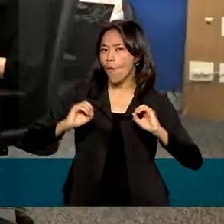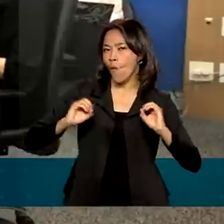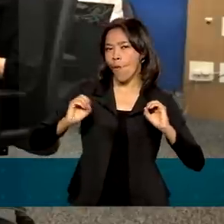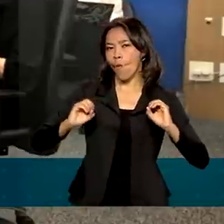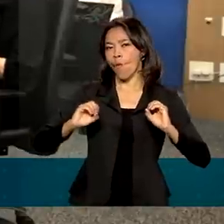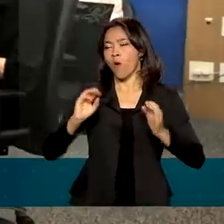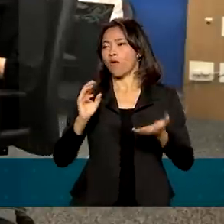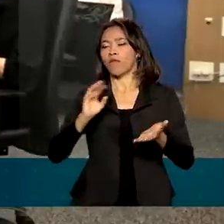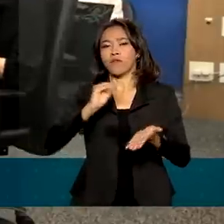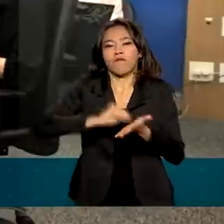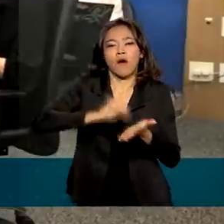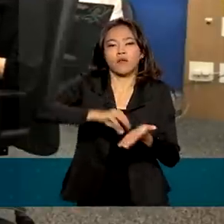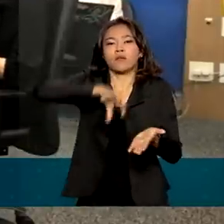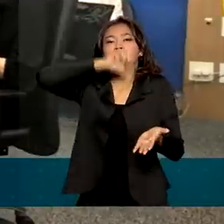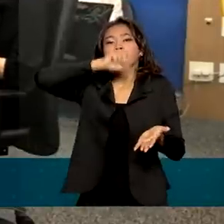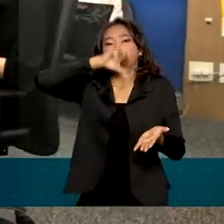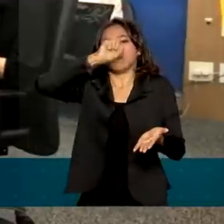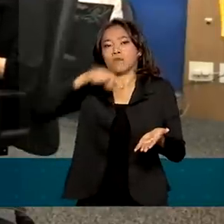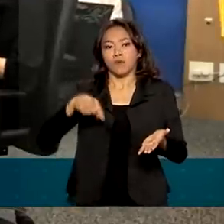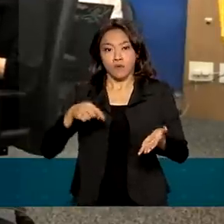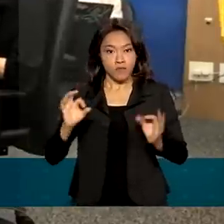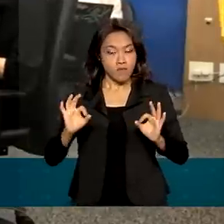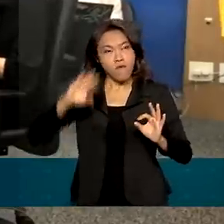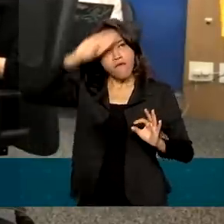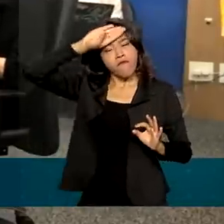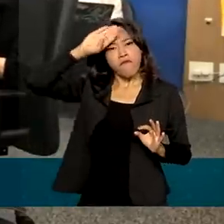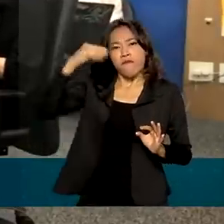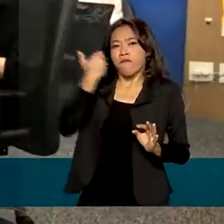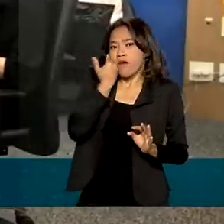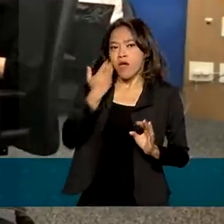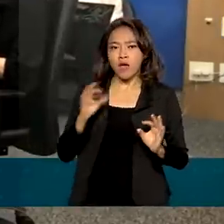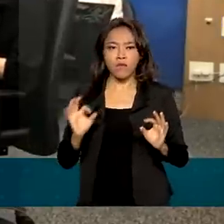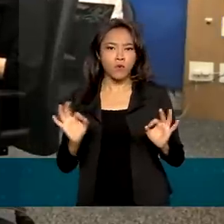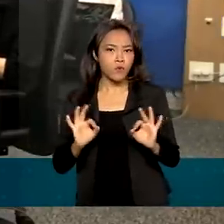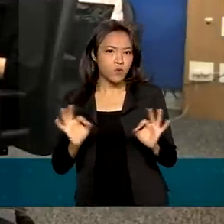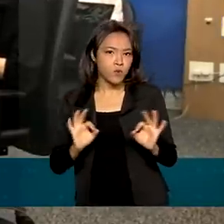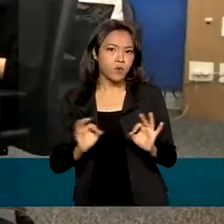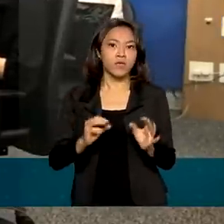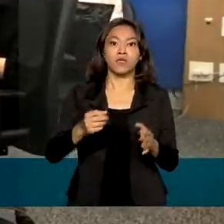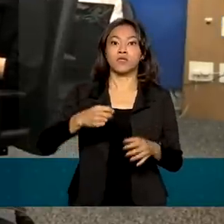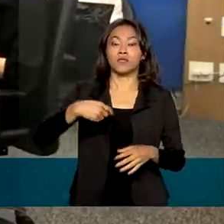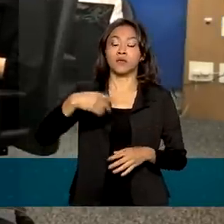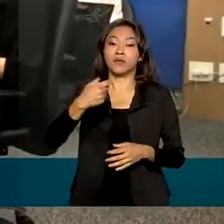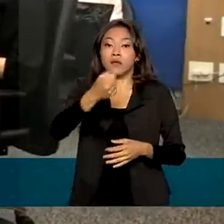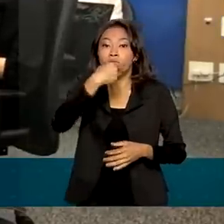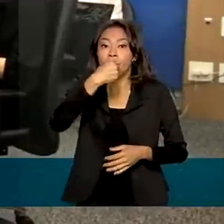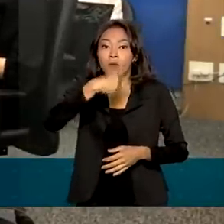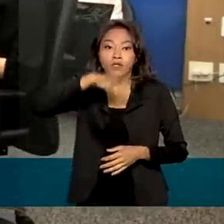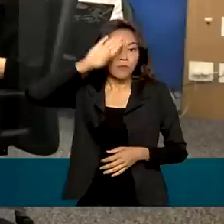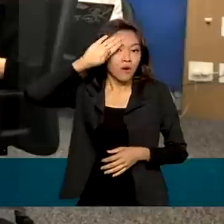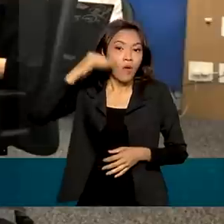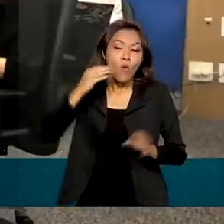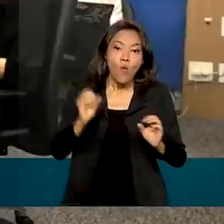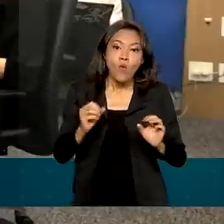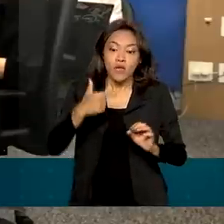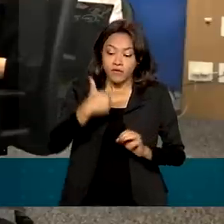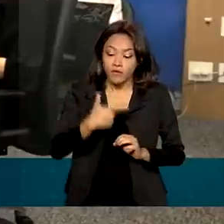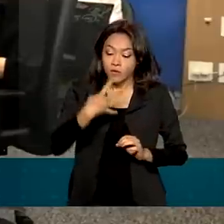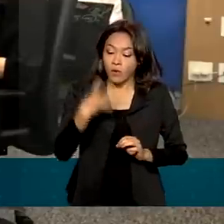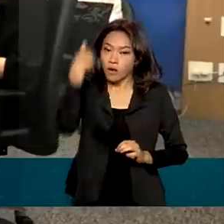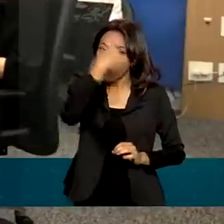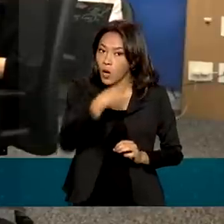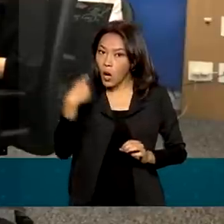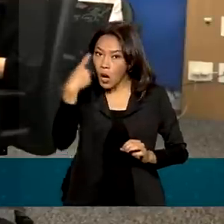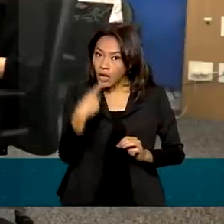respiratórios, e sem febre, e sem uso de medicamento artitérmico, e há pelo menos 24 horas,